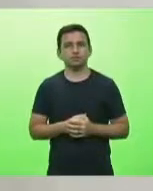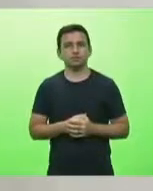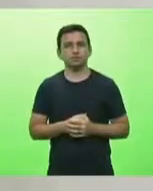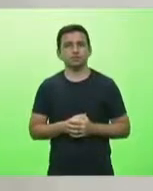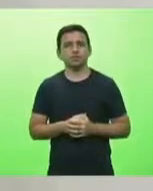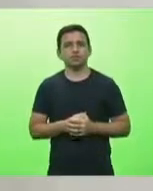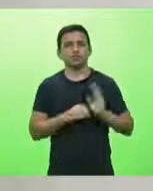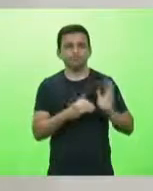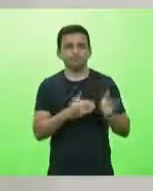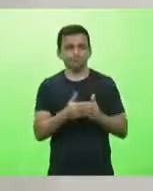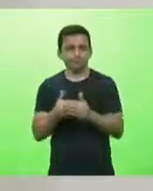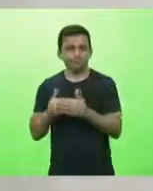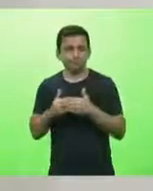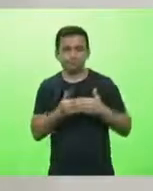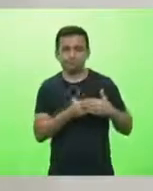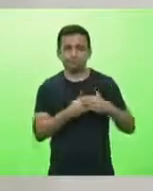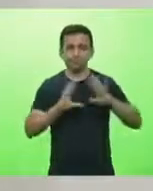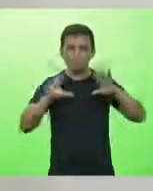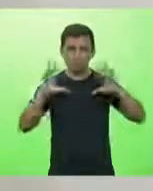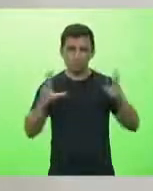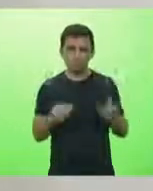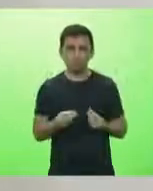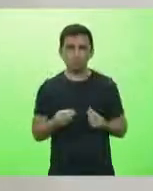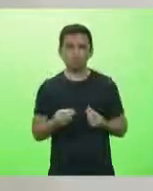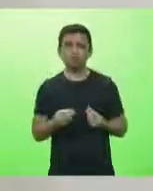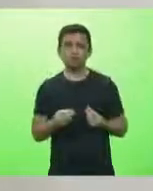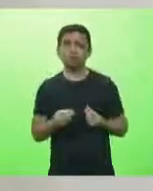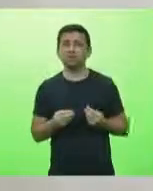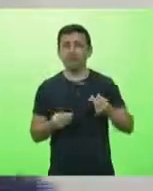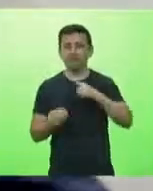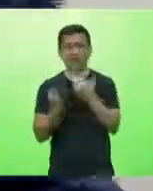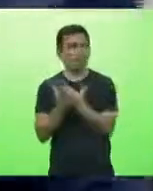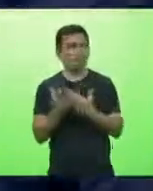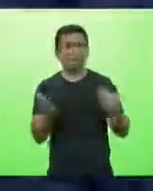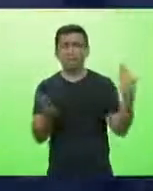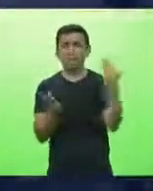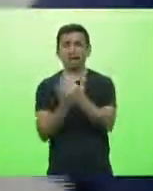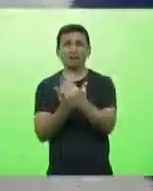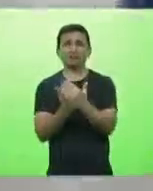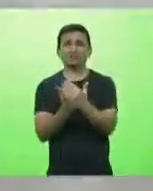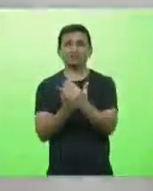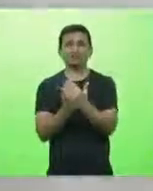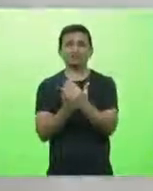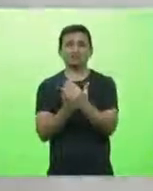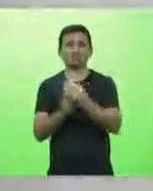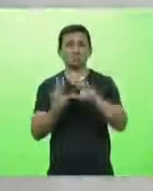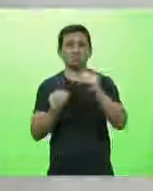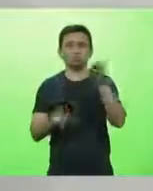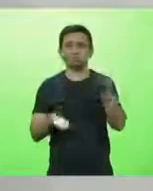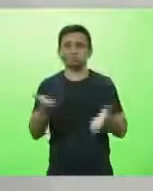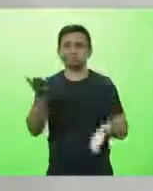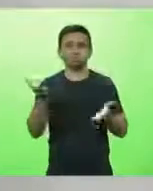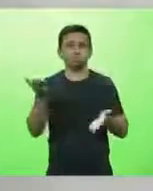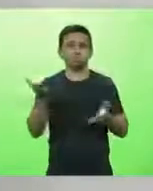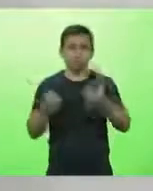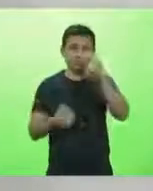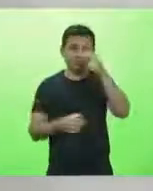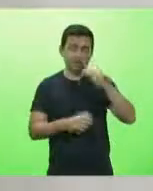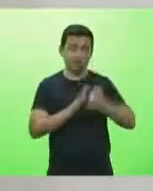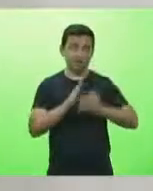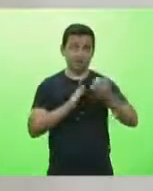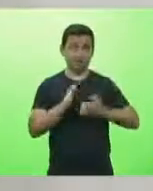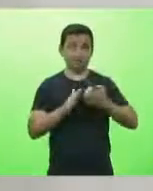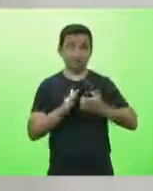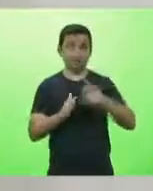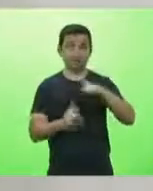lockdown tem aumentado ainda mais a desigualdade, ou seja, empresas muito grandes estão conseguindo